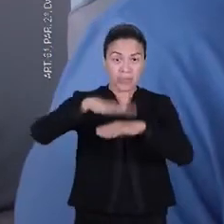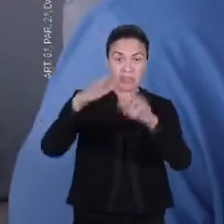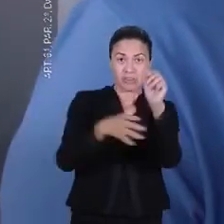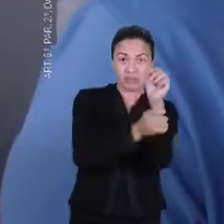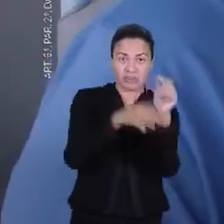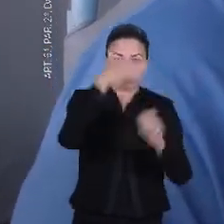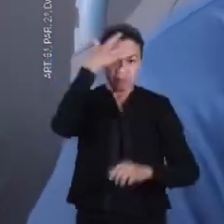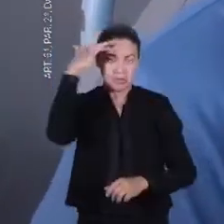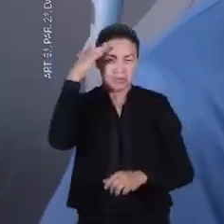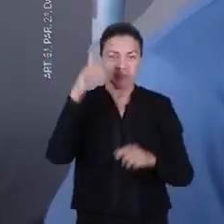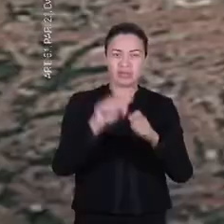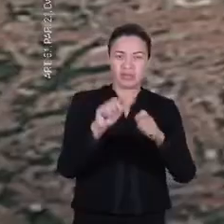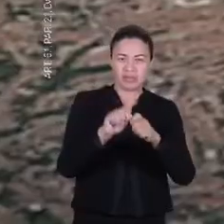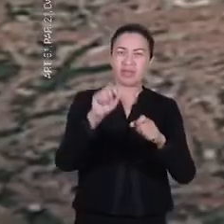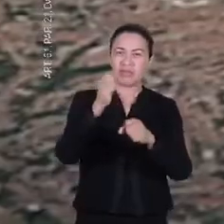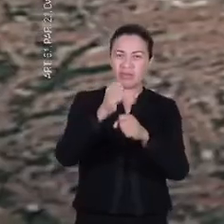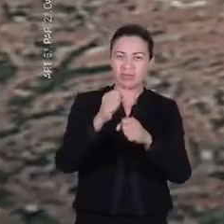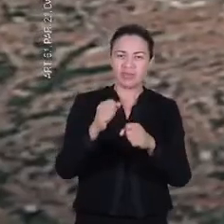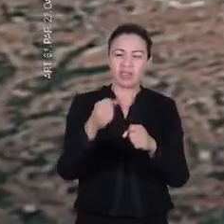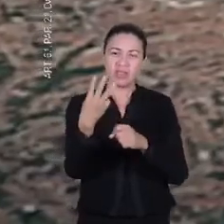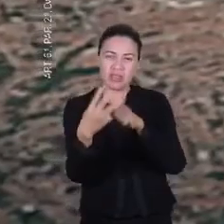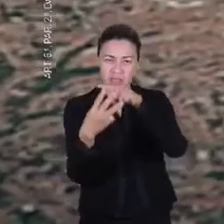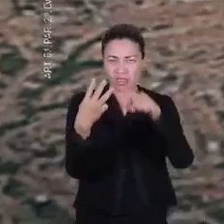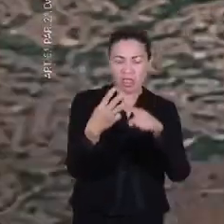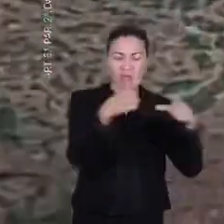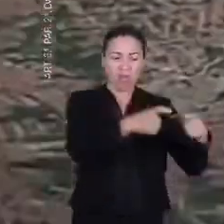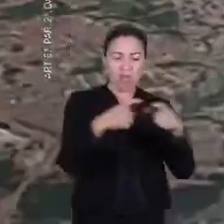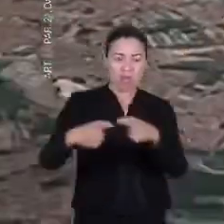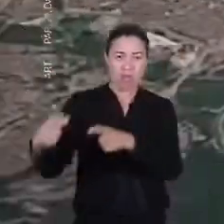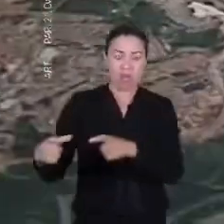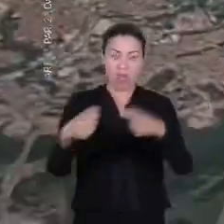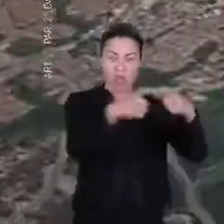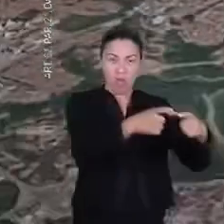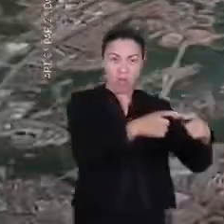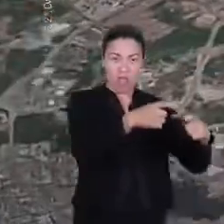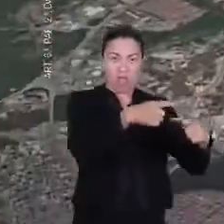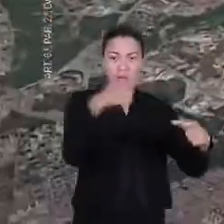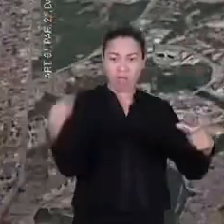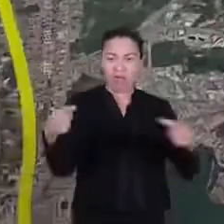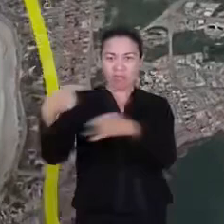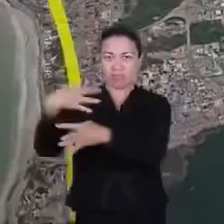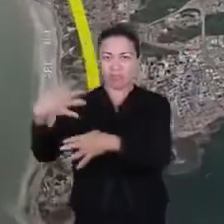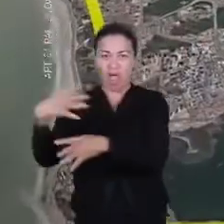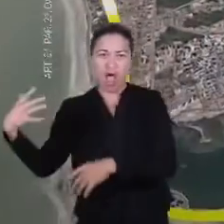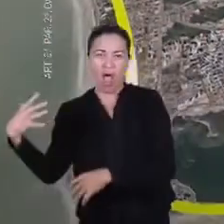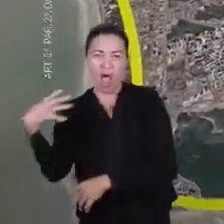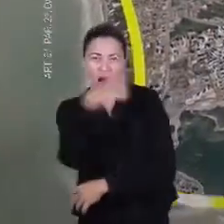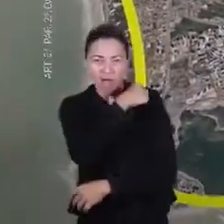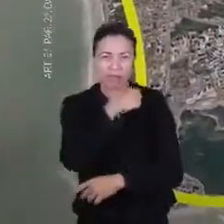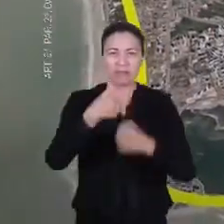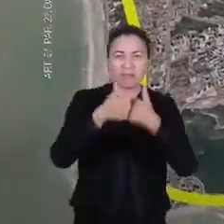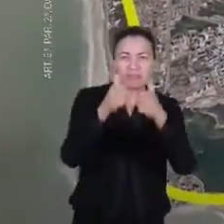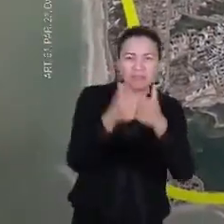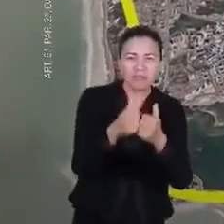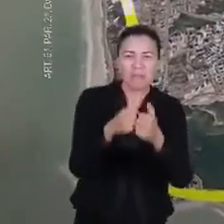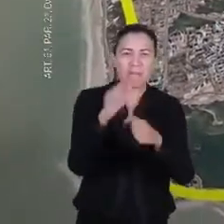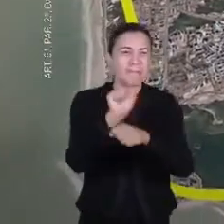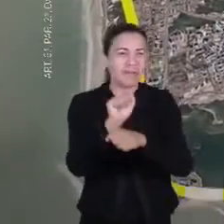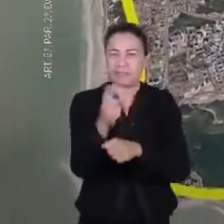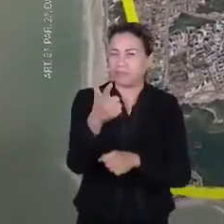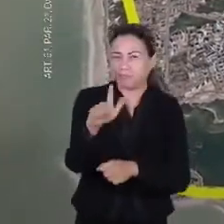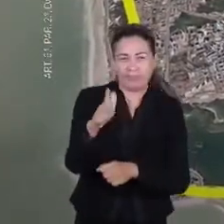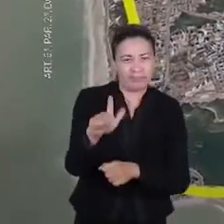segurança e conforto aos passageiros. Vamos fazer também três estações que vão ligar os bairros ao centro com ônibus expressos